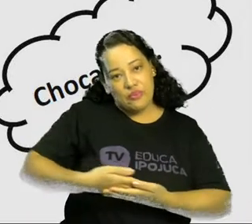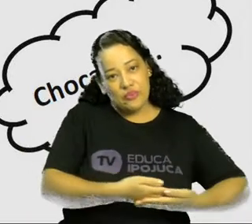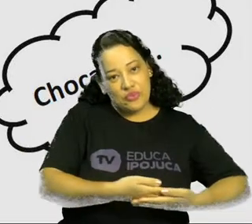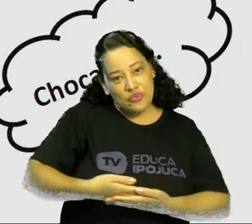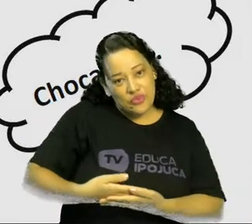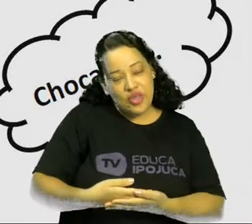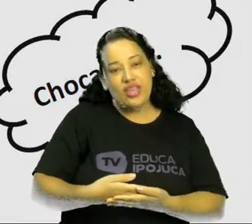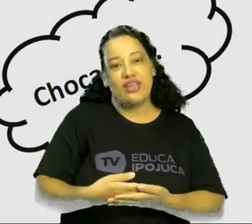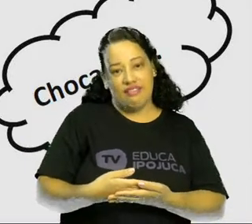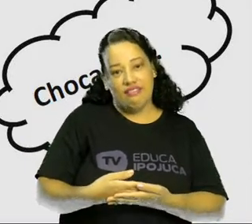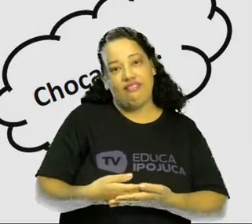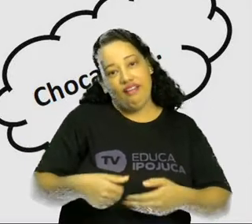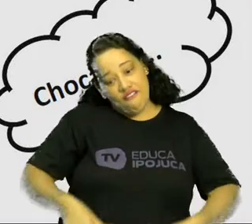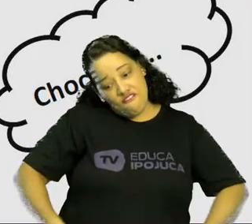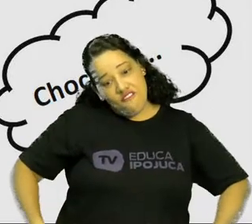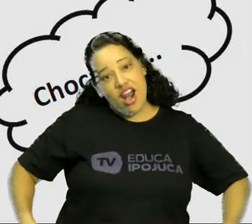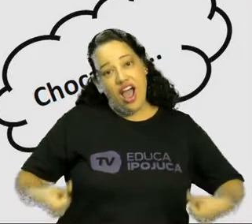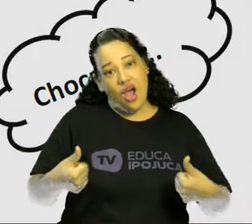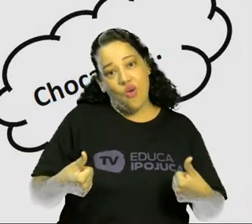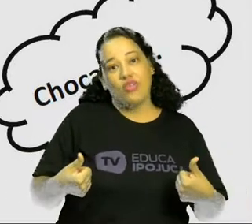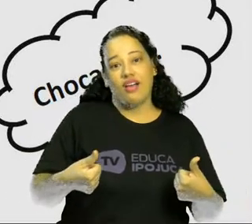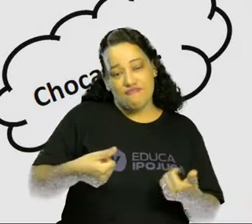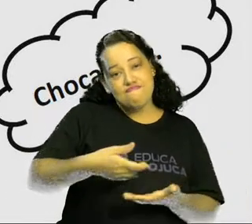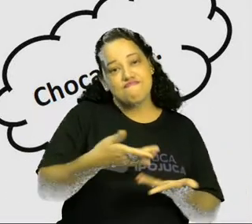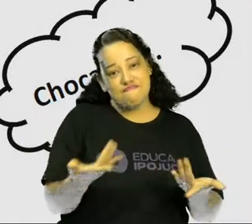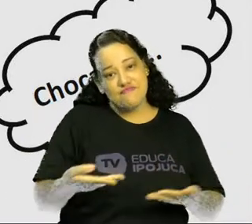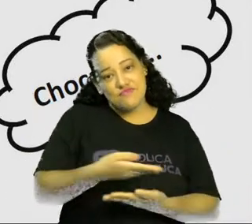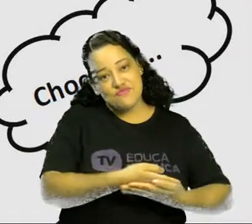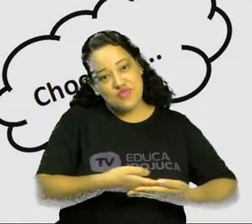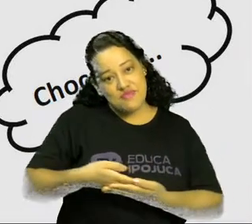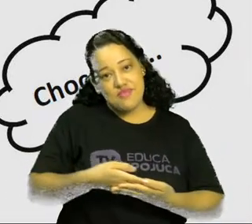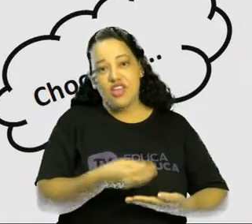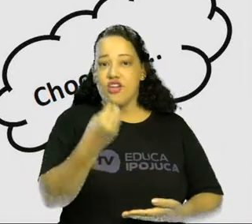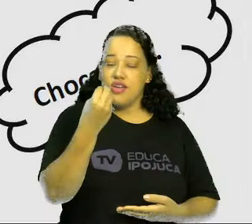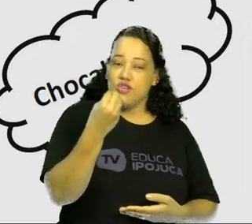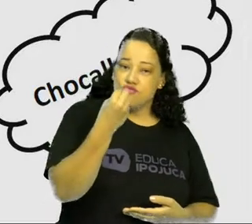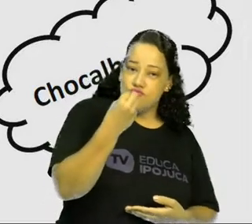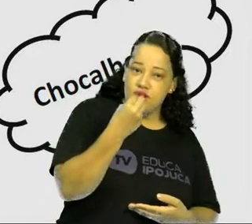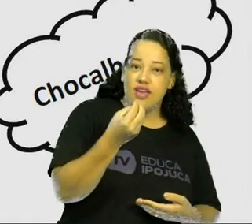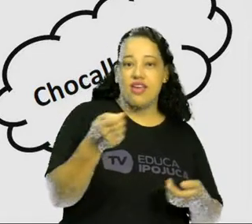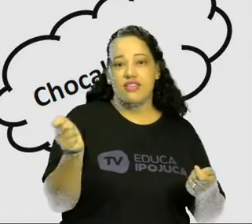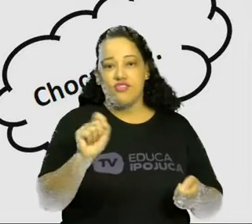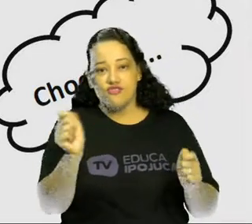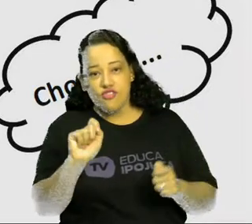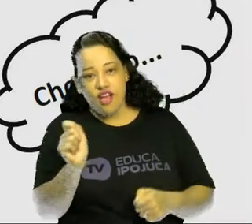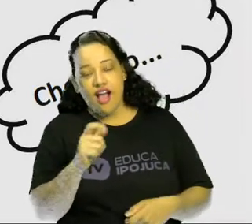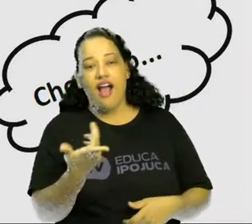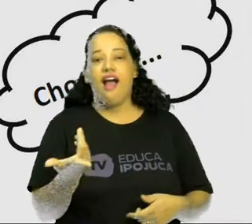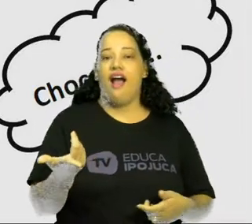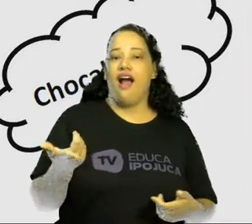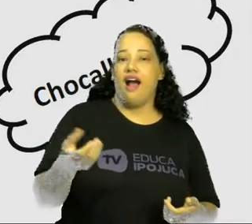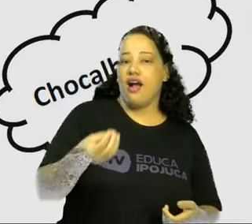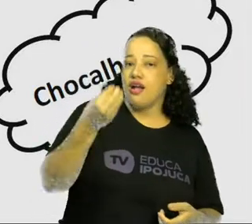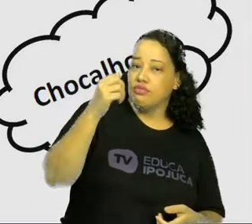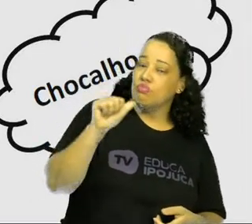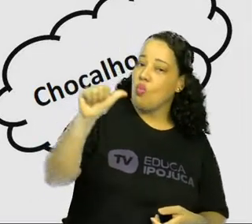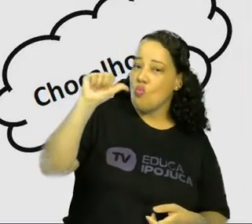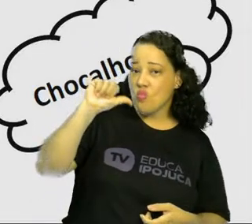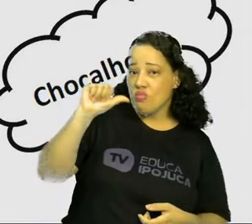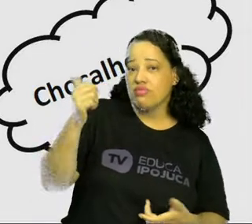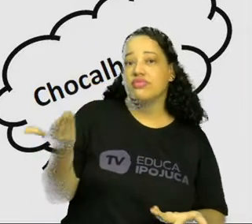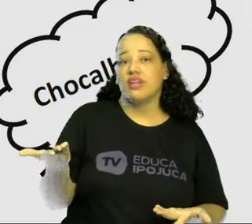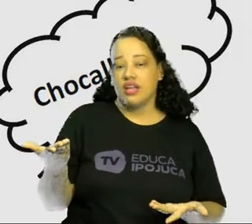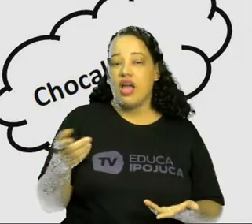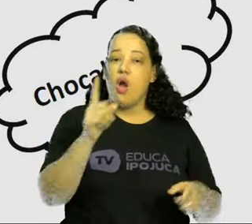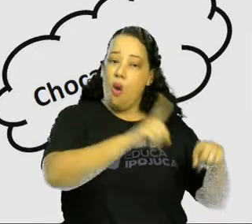objetos que marcam a fase da nossa vida. Chupetas, chocalho, mamadeira, são objetos que